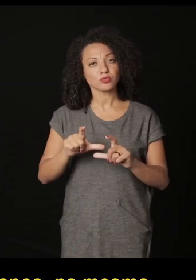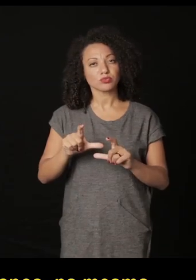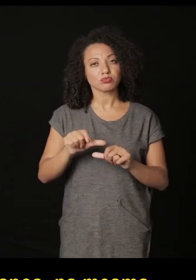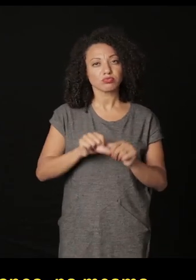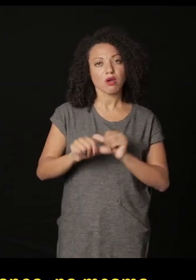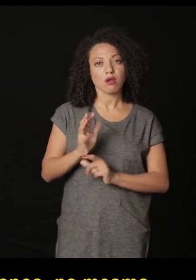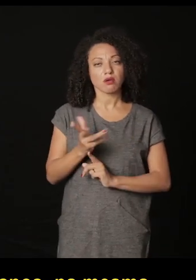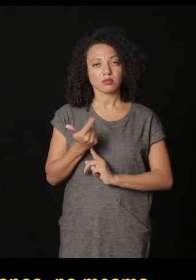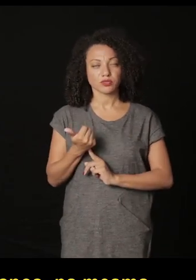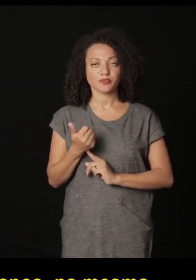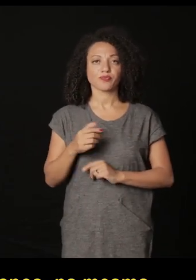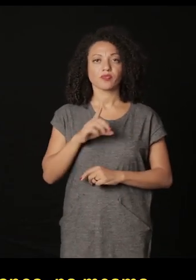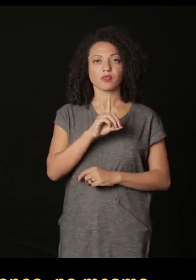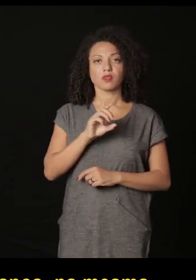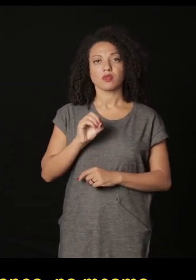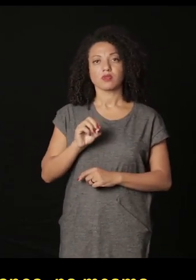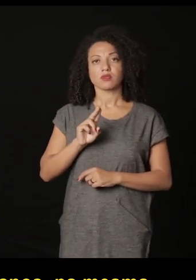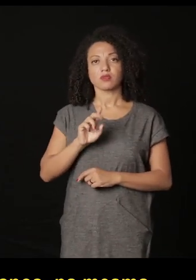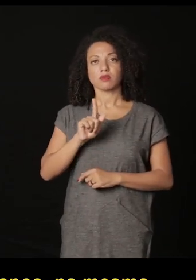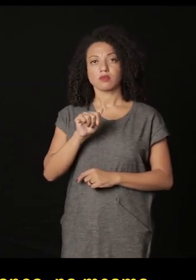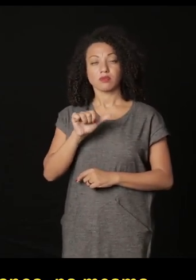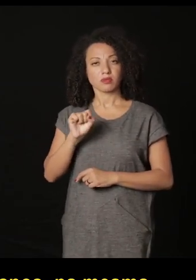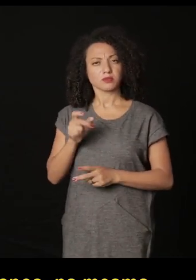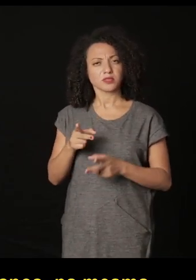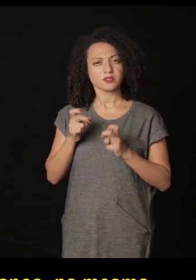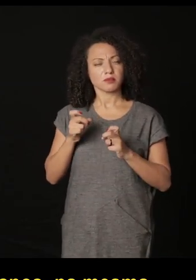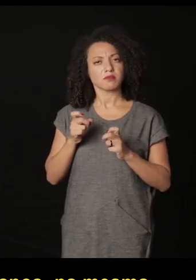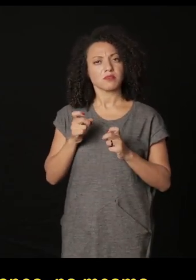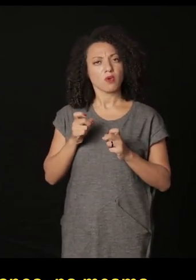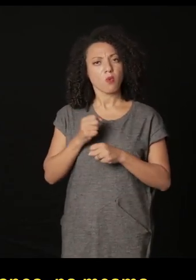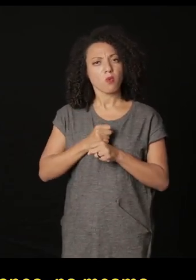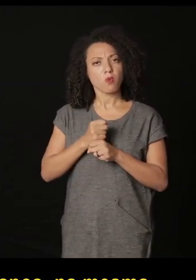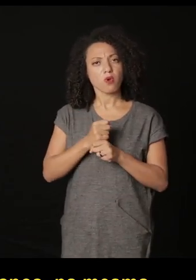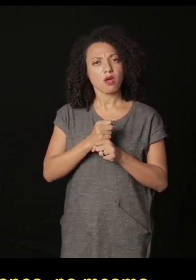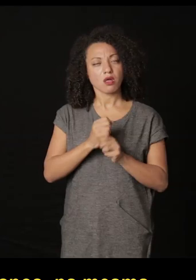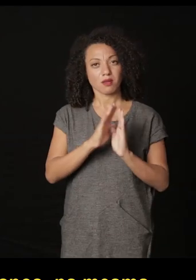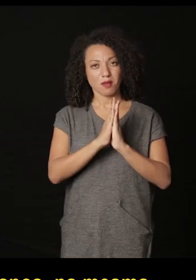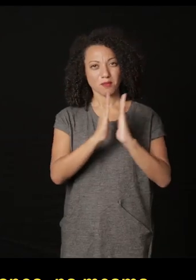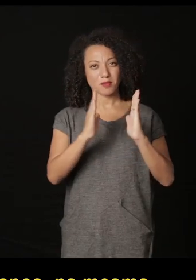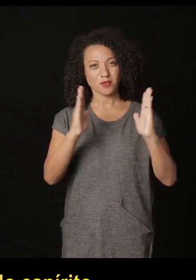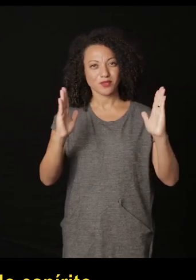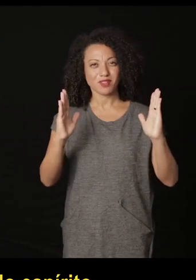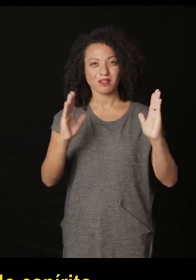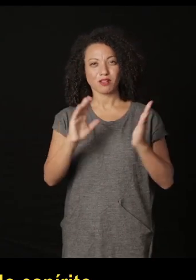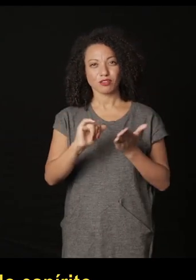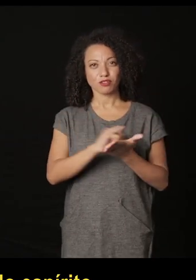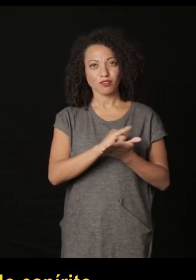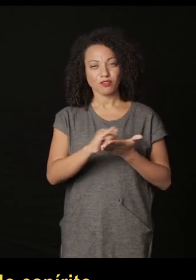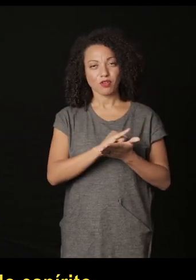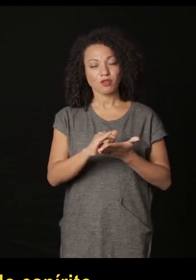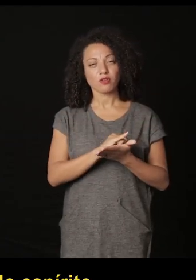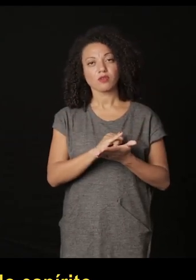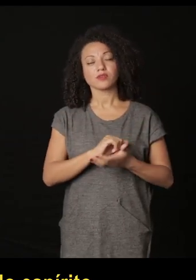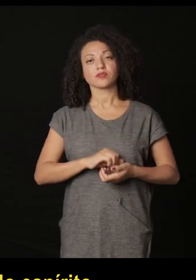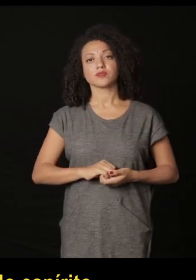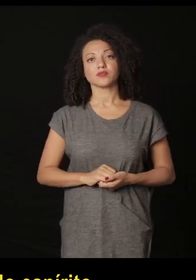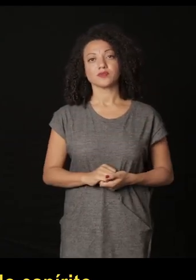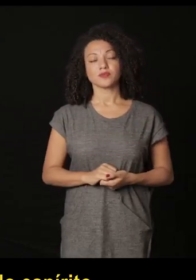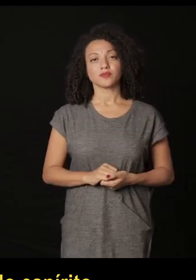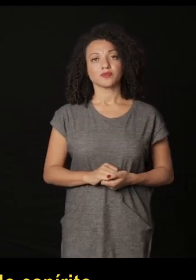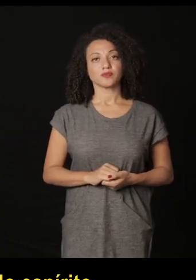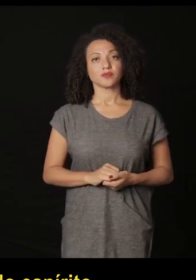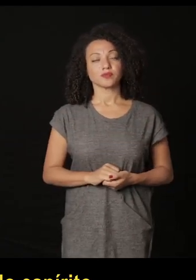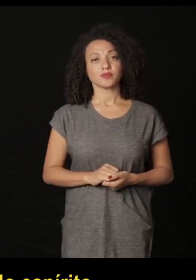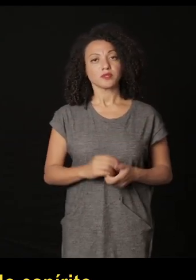na mesma biblioteca na New York Public Library de Nova York uma conservadora